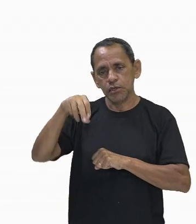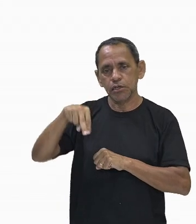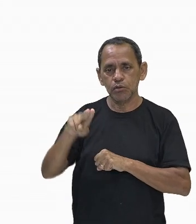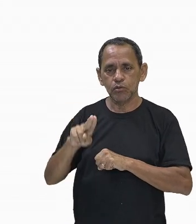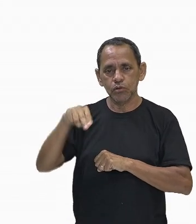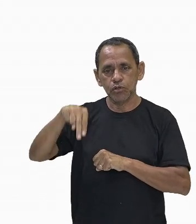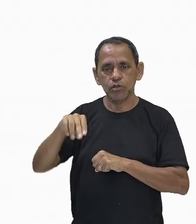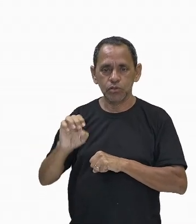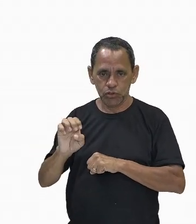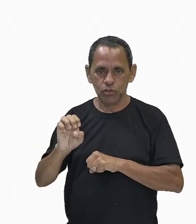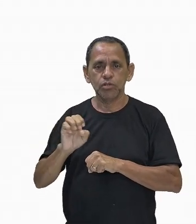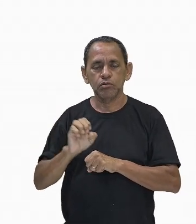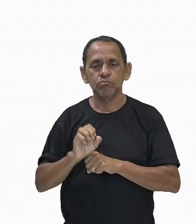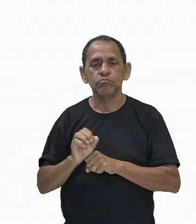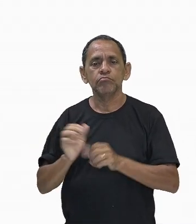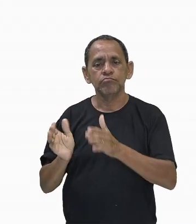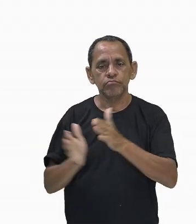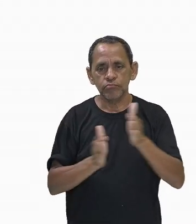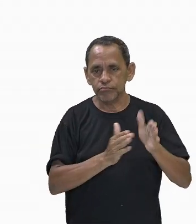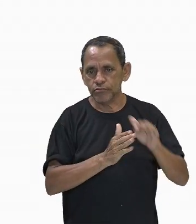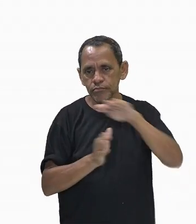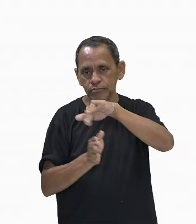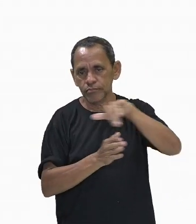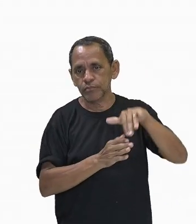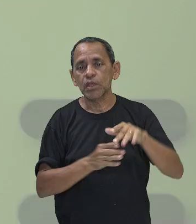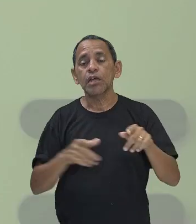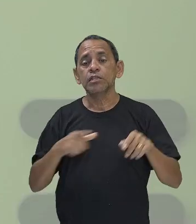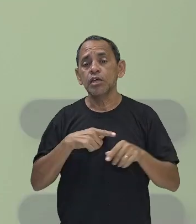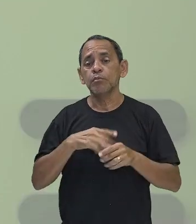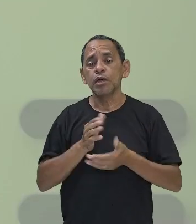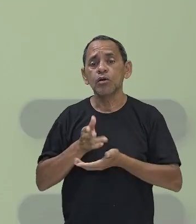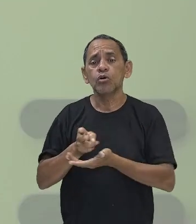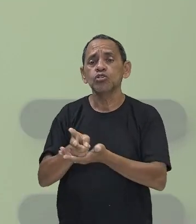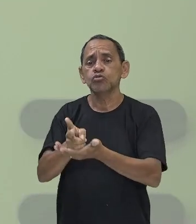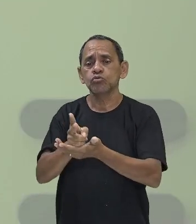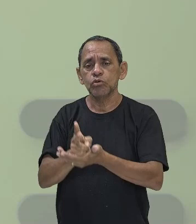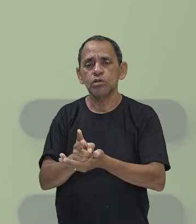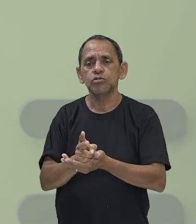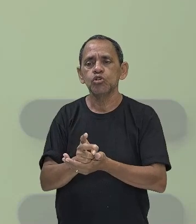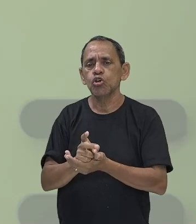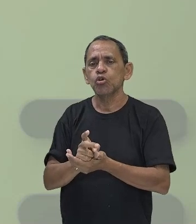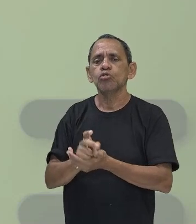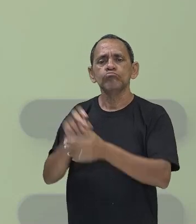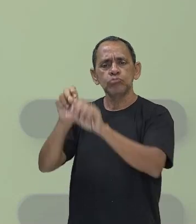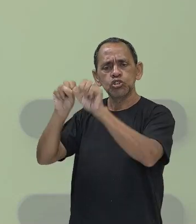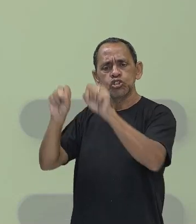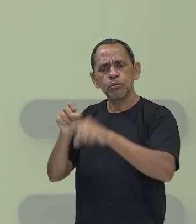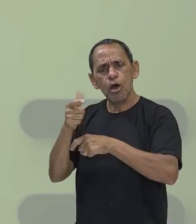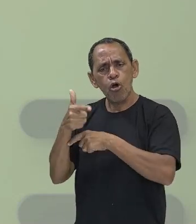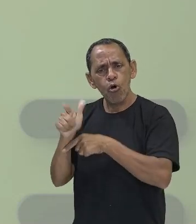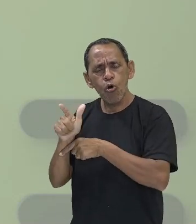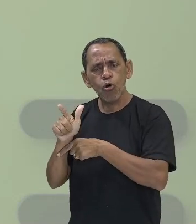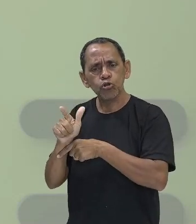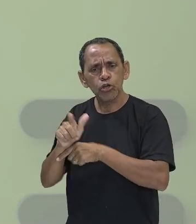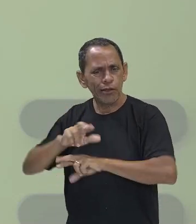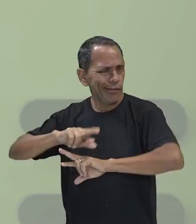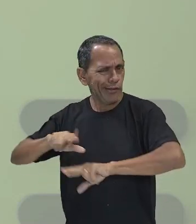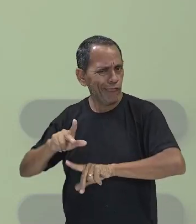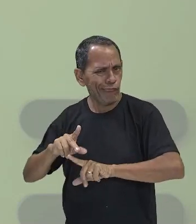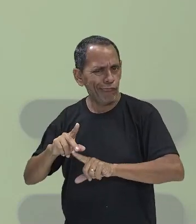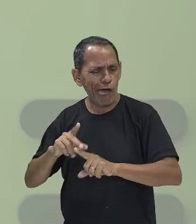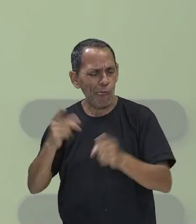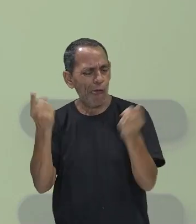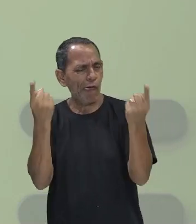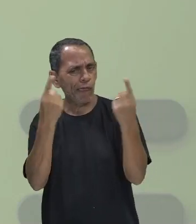continuidade, eu quero apresentar a vocês um outro sistema. Não para confrontar e nem para tornar